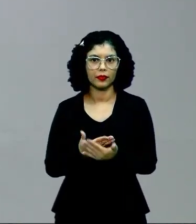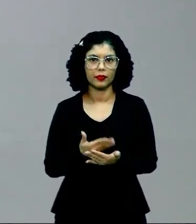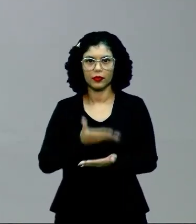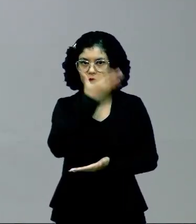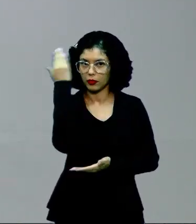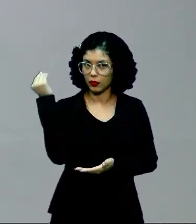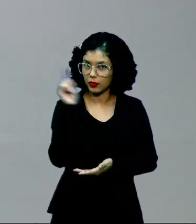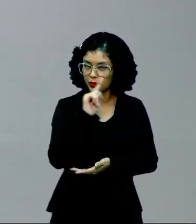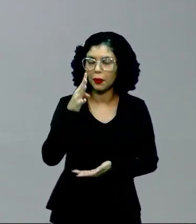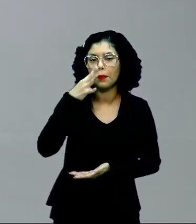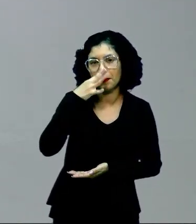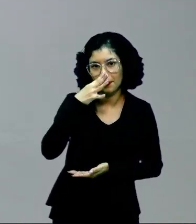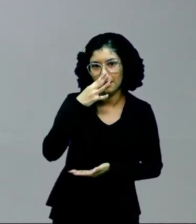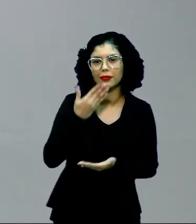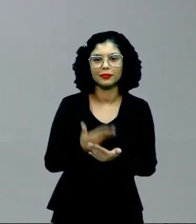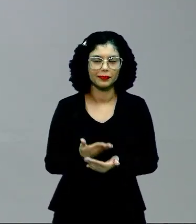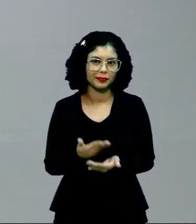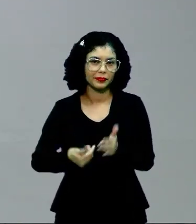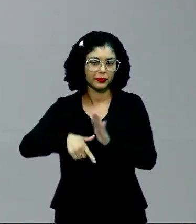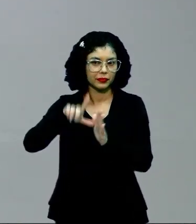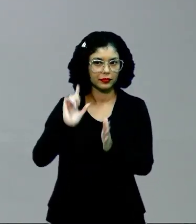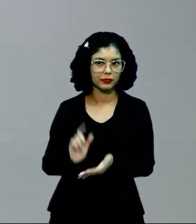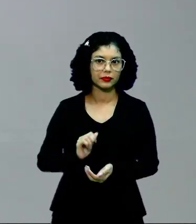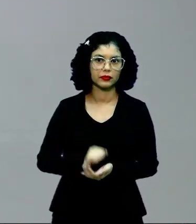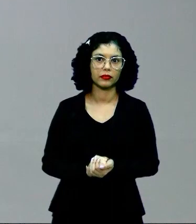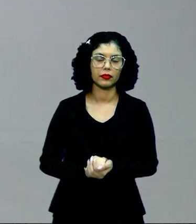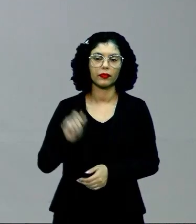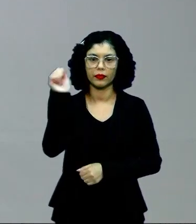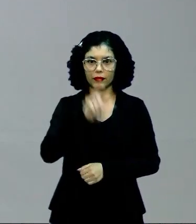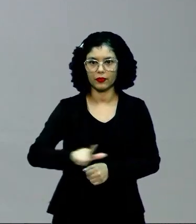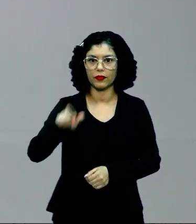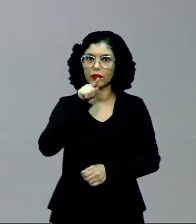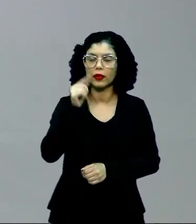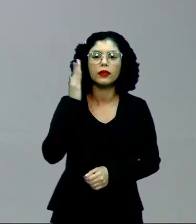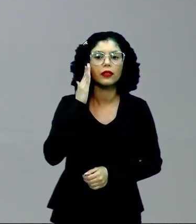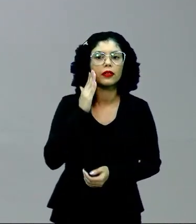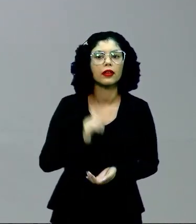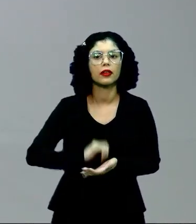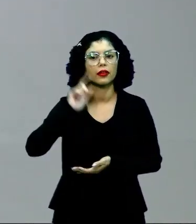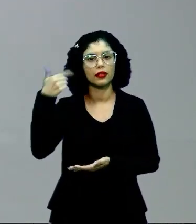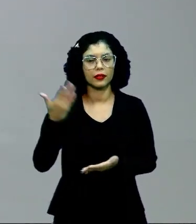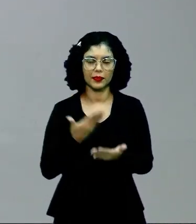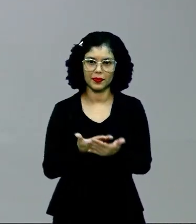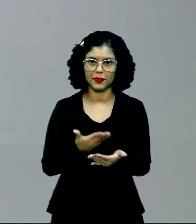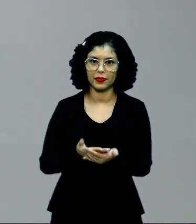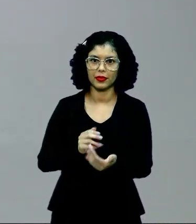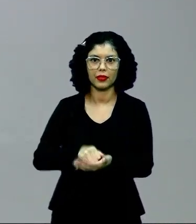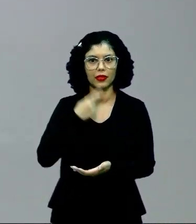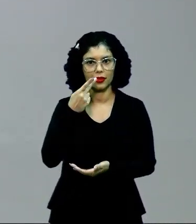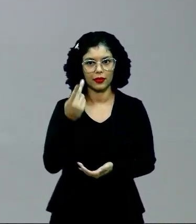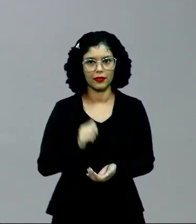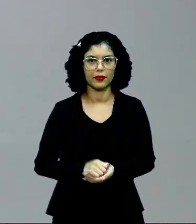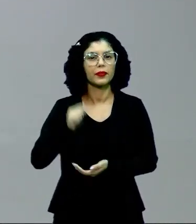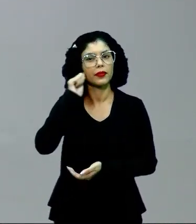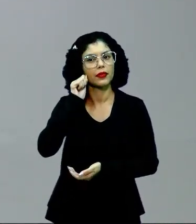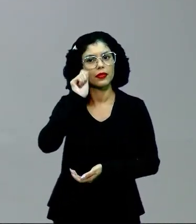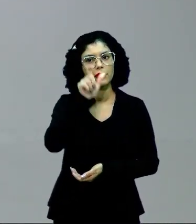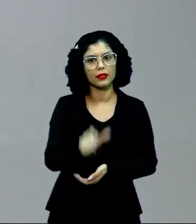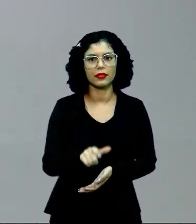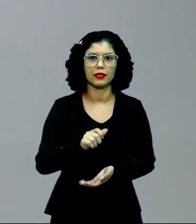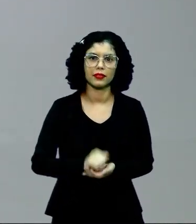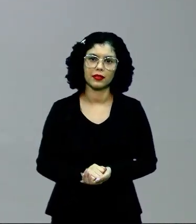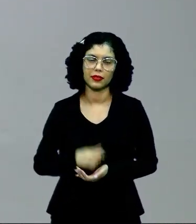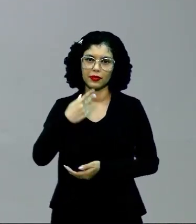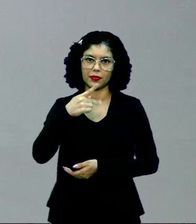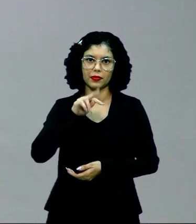não deixe de assistir às nossas aulas anteriores de literatura para você entender. Próxima aula, vamos falar sobre os nossos autores do